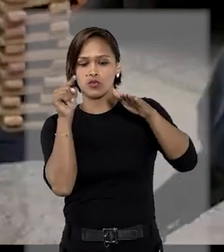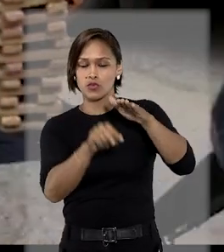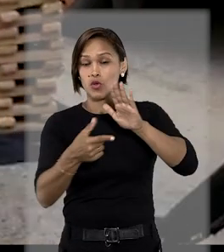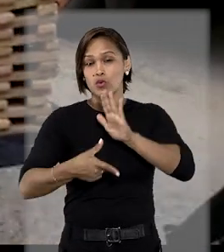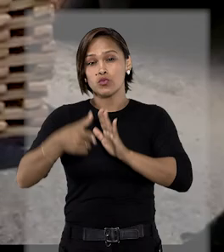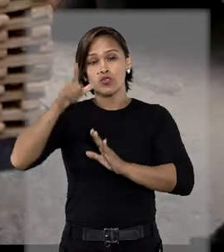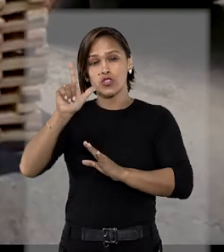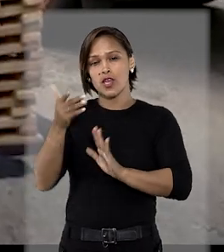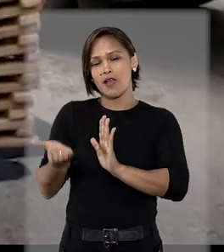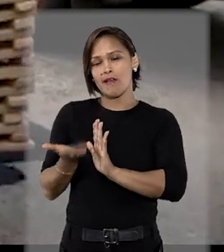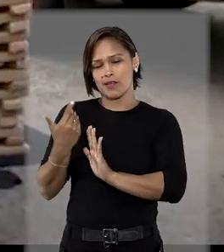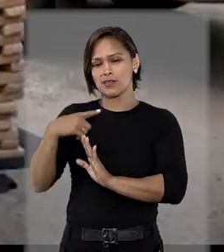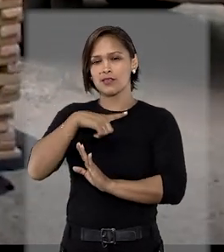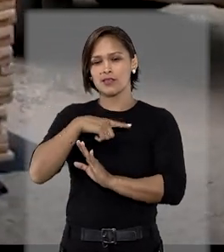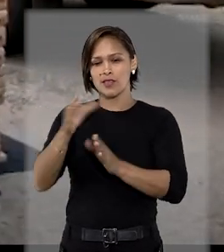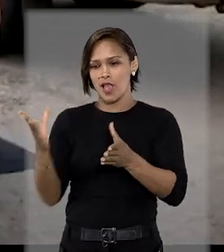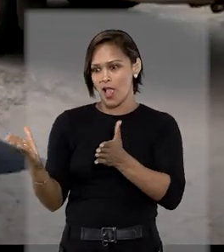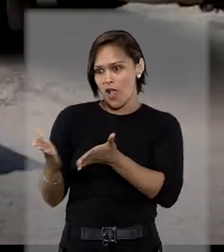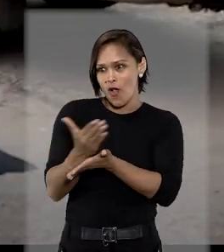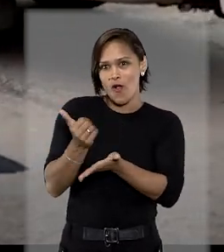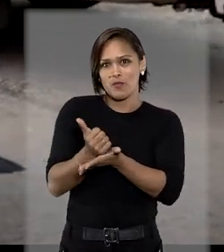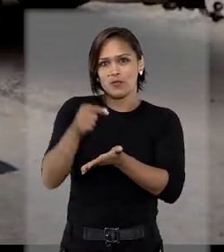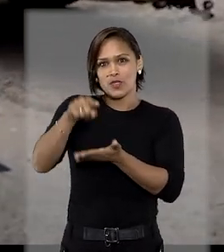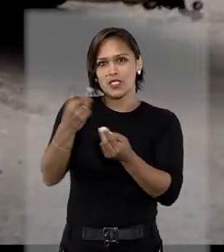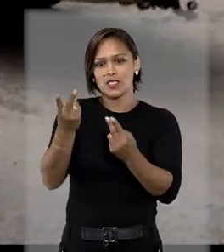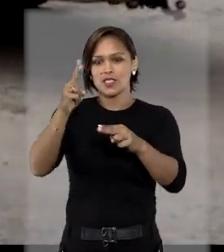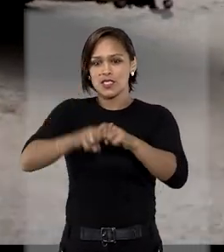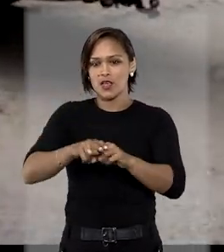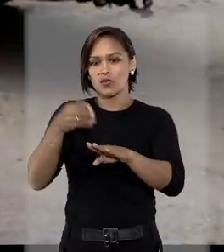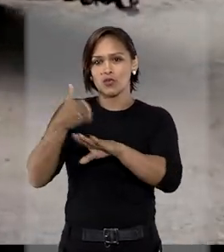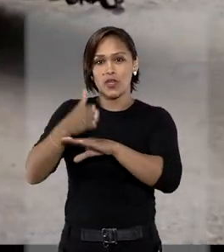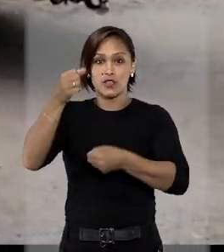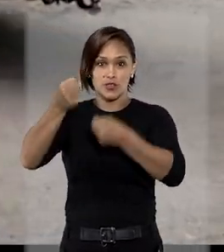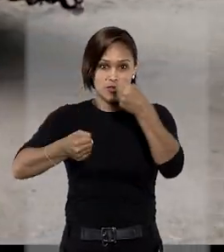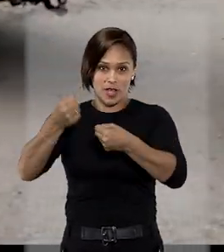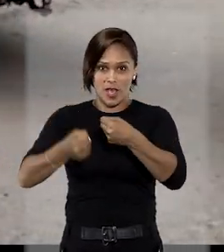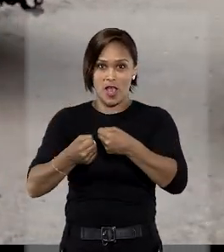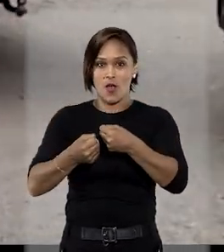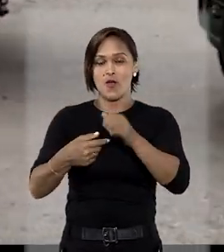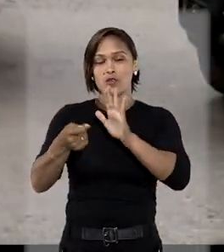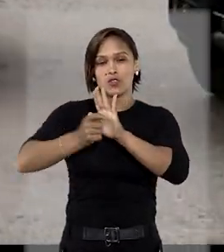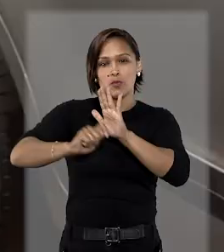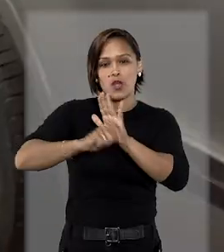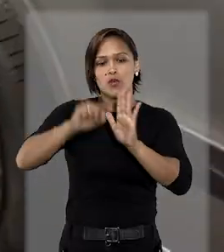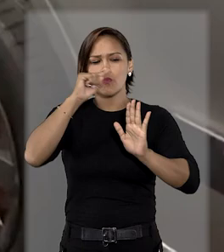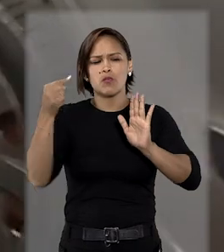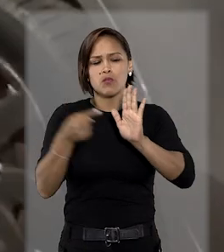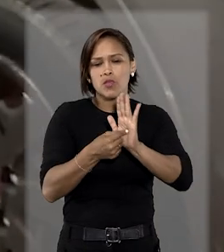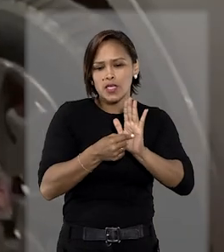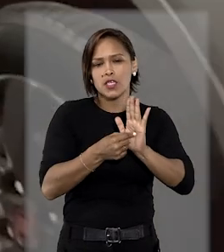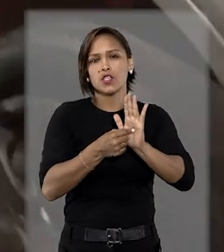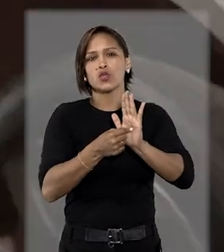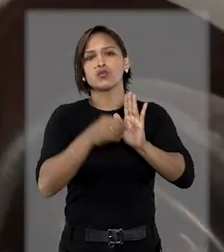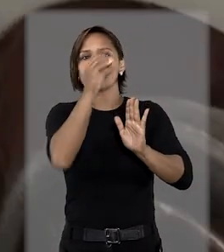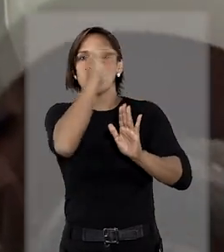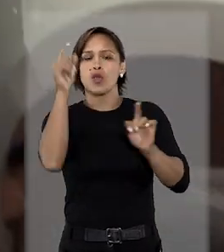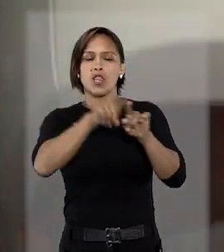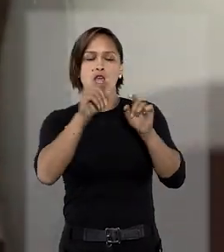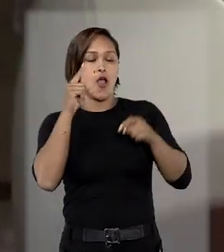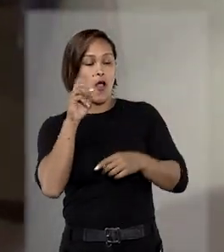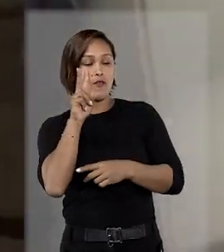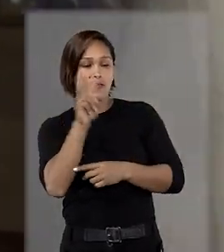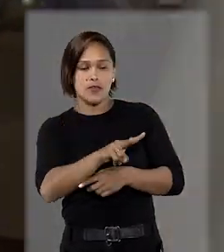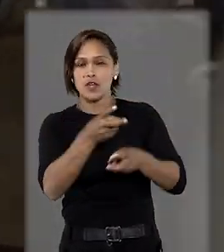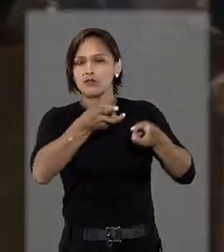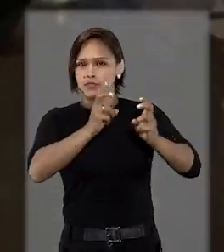anterior houve uma grande apreensão de maconha dentro de uma caminhonete e uma denúncia anônima afirmou que o veículo teria sido visto